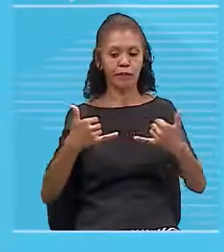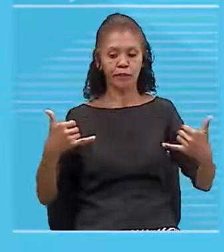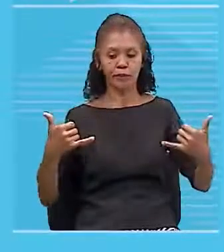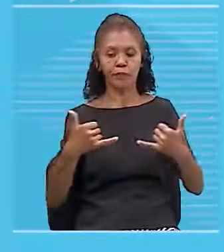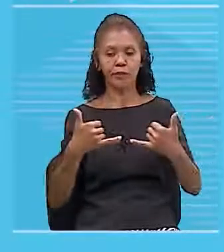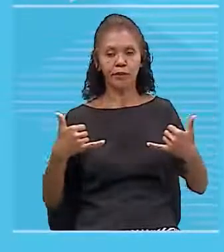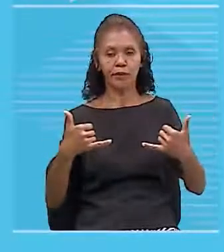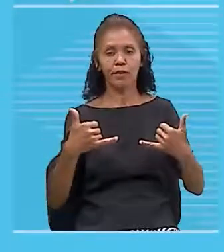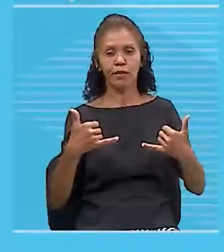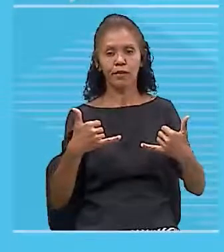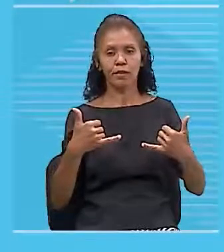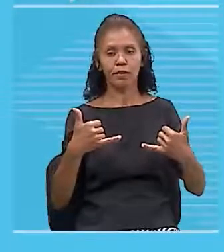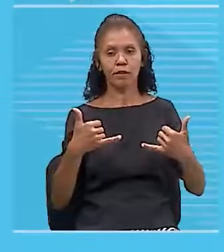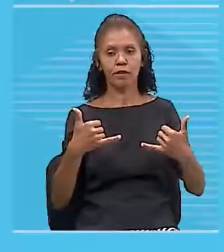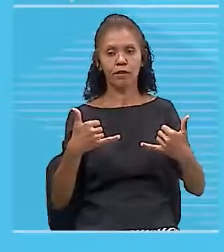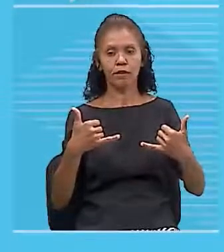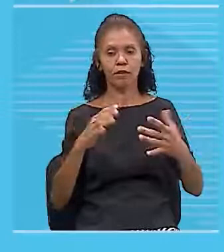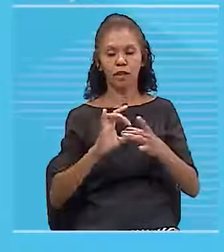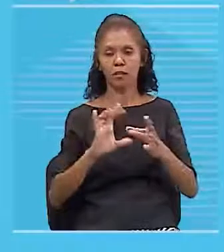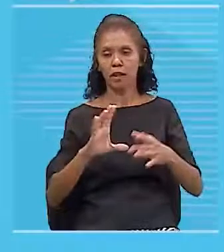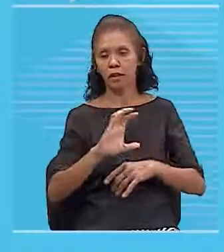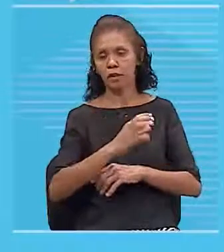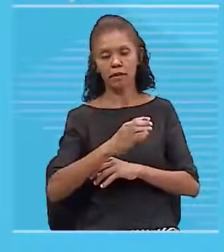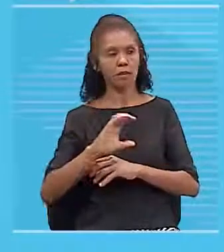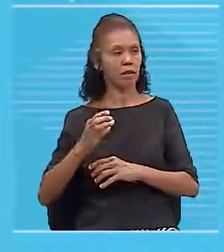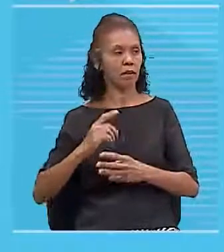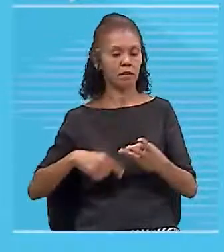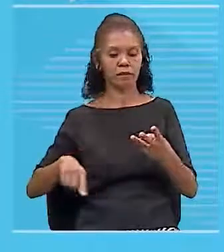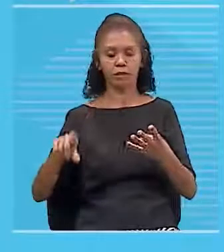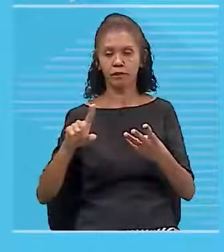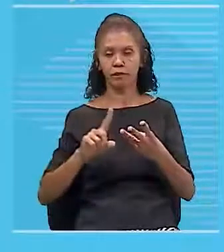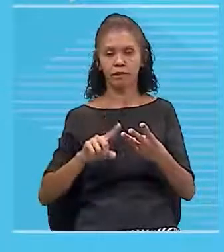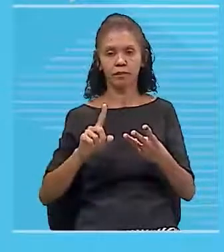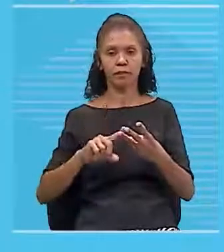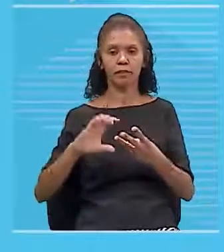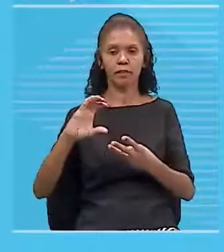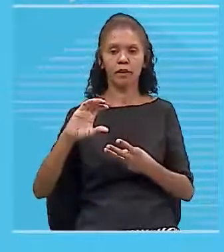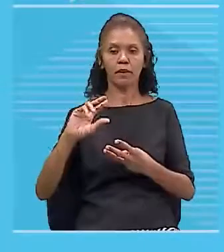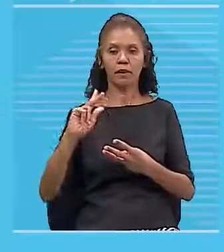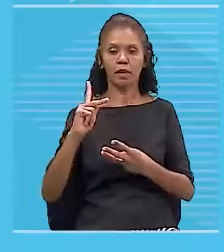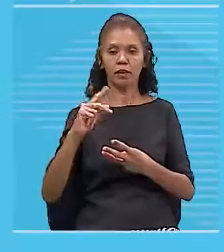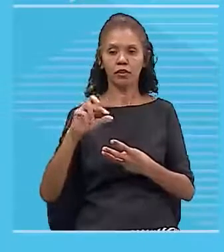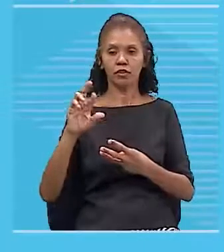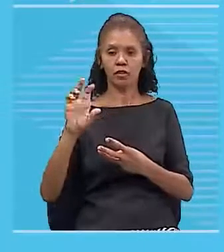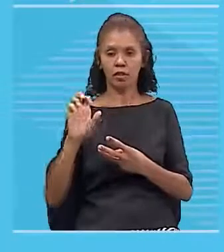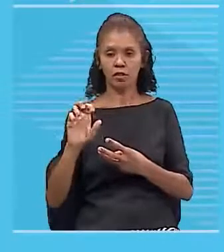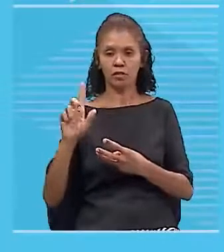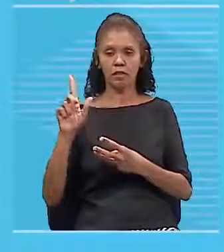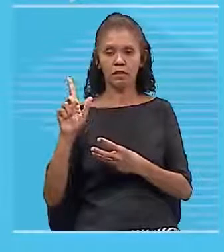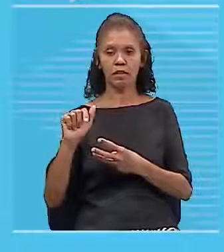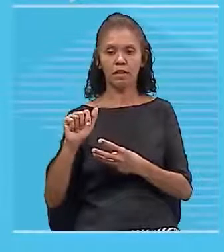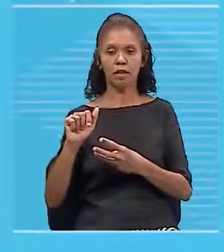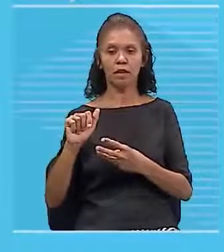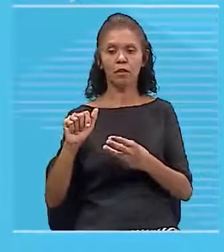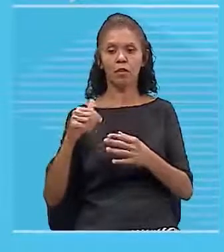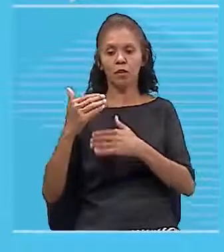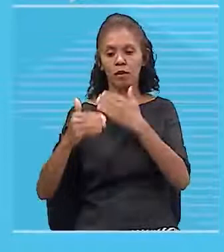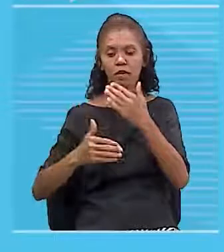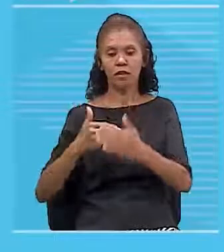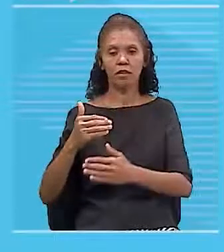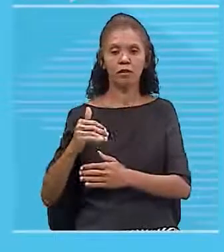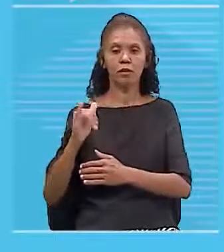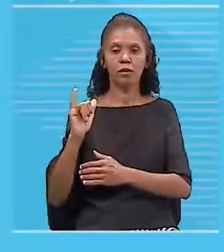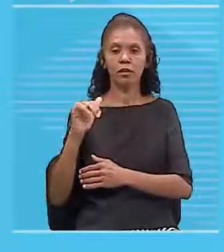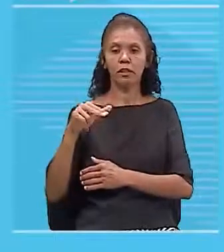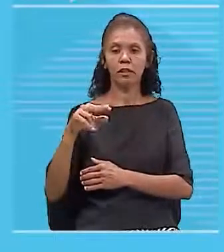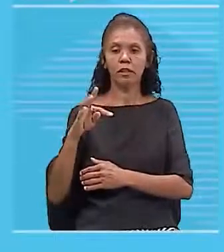caminhar nesse circuito e a chave seria o interruptor, beleza? Então, com o